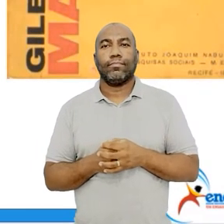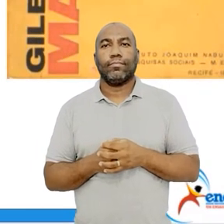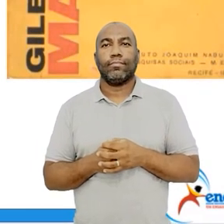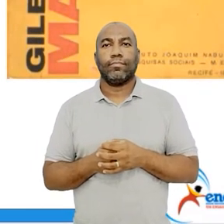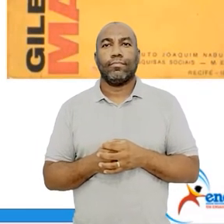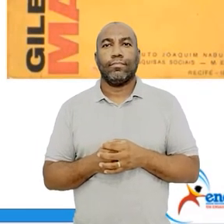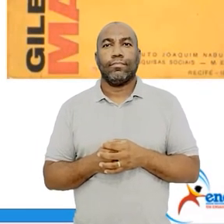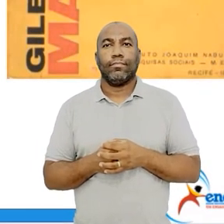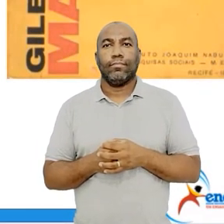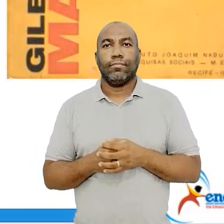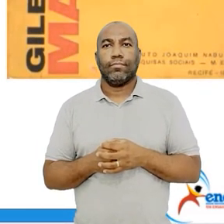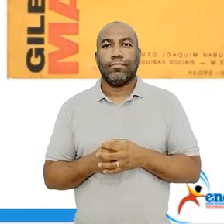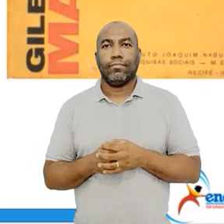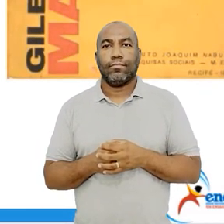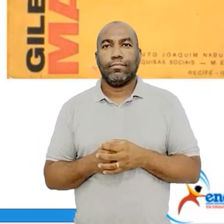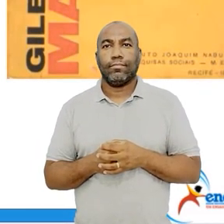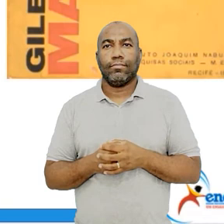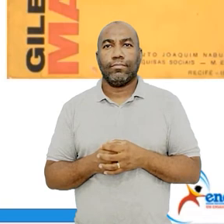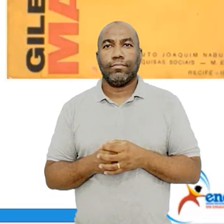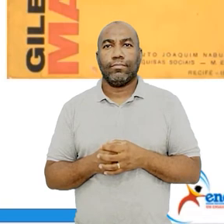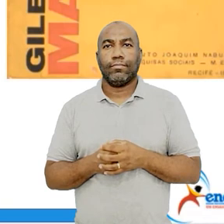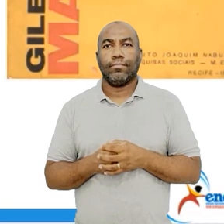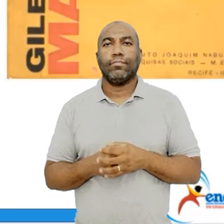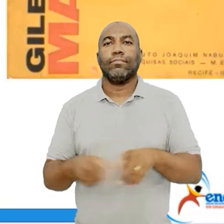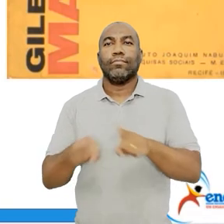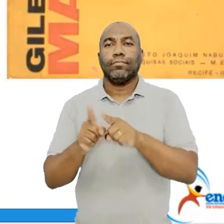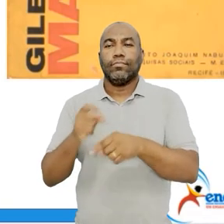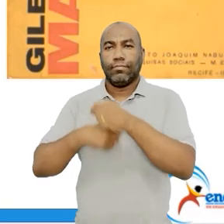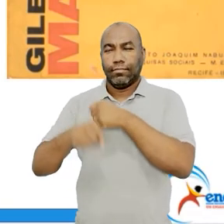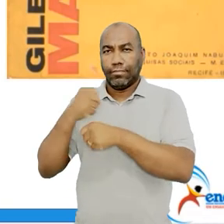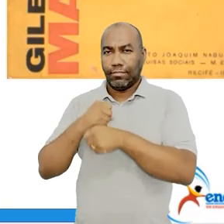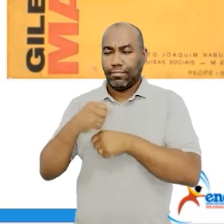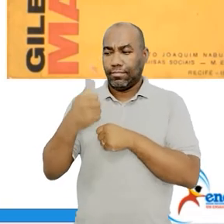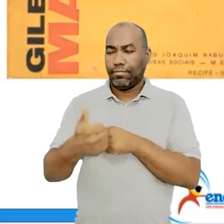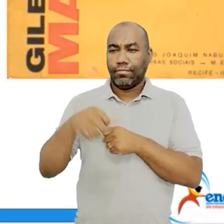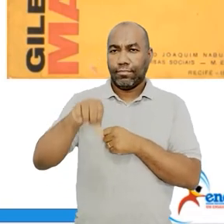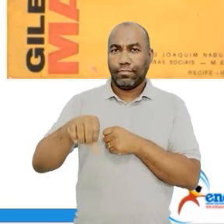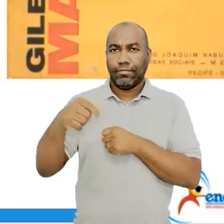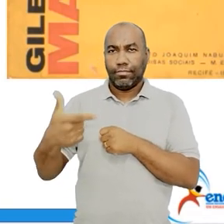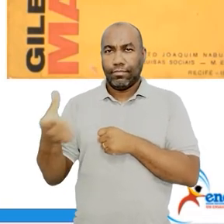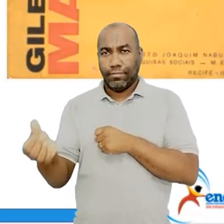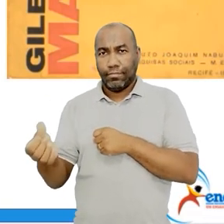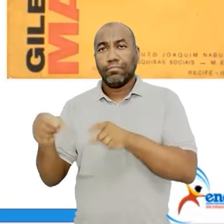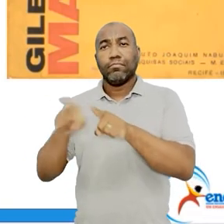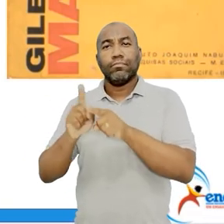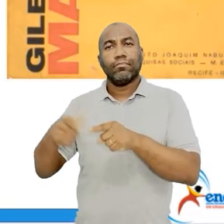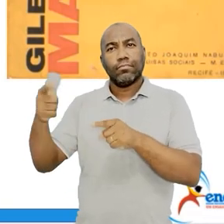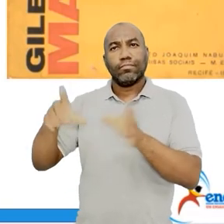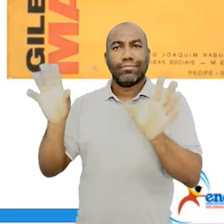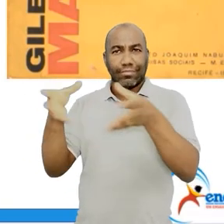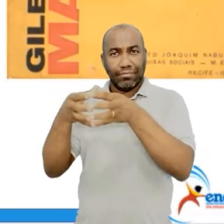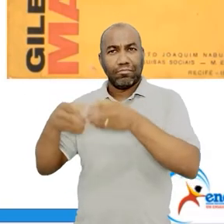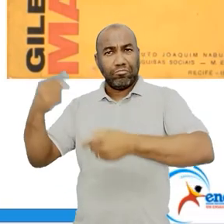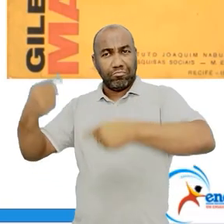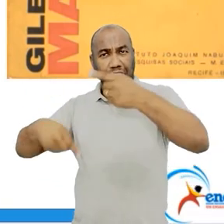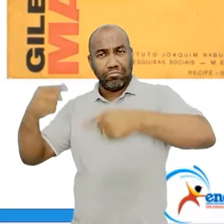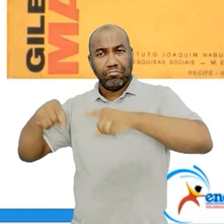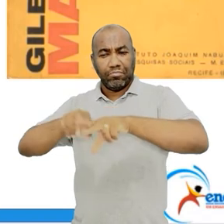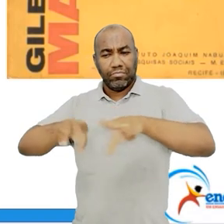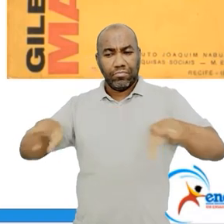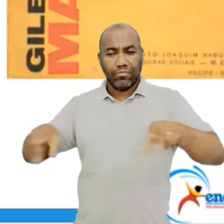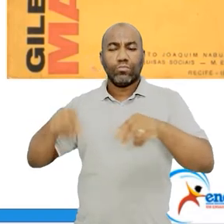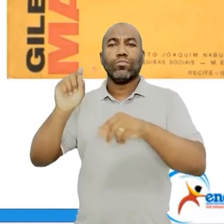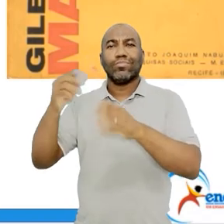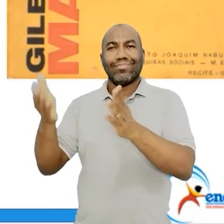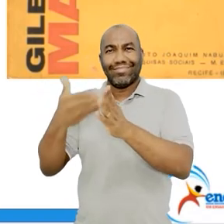E, por fim, o Manifesto Regionalista, que é de 1926. A ideia é responder a revista anterior